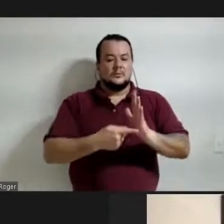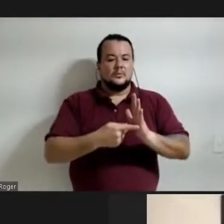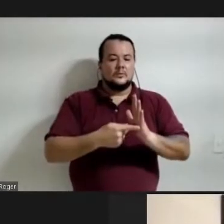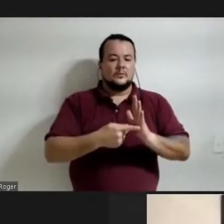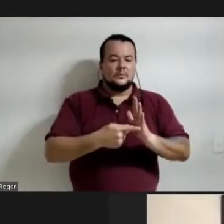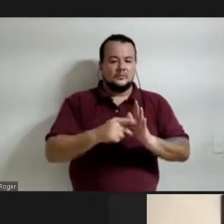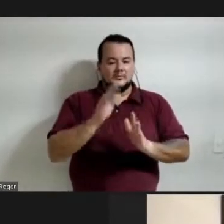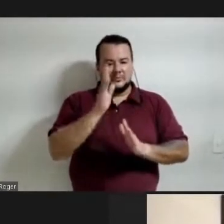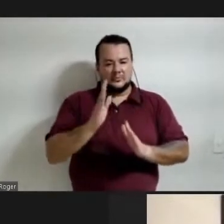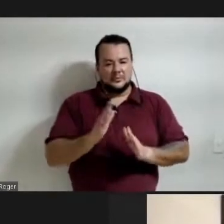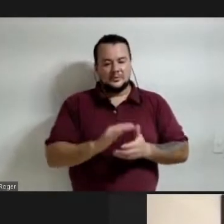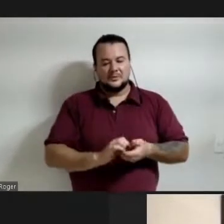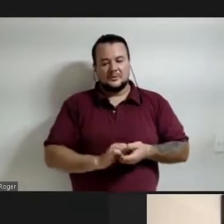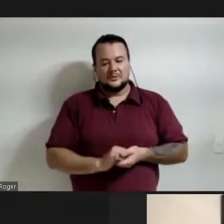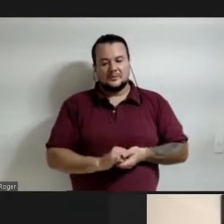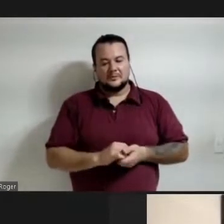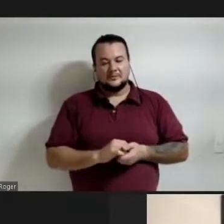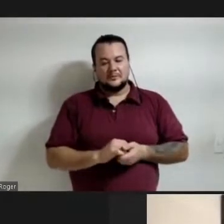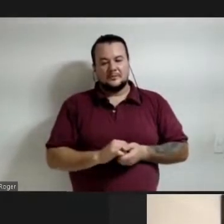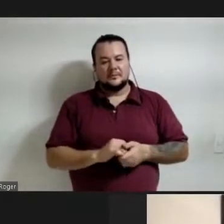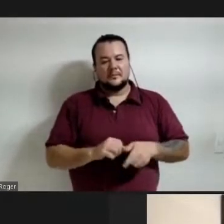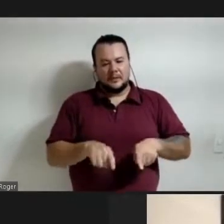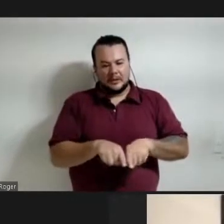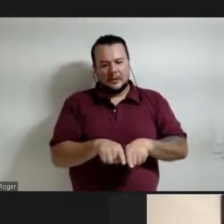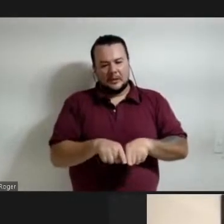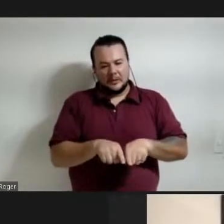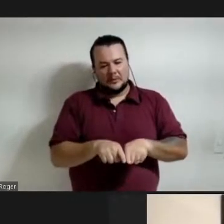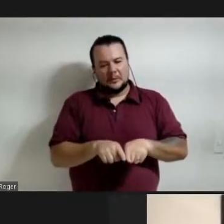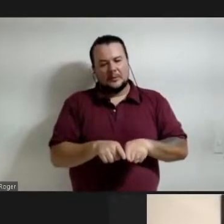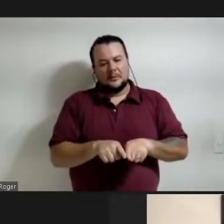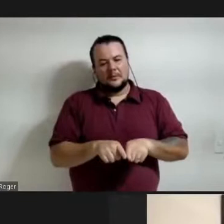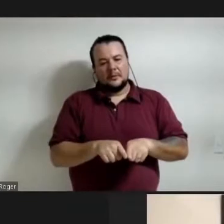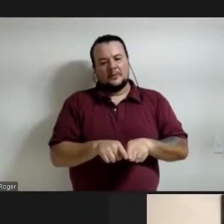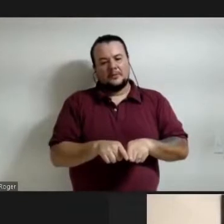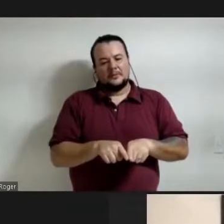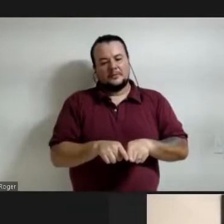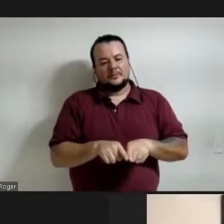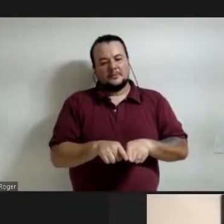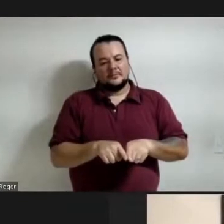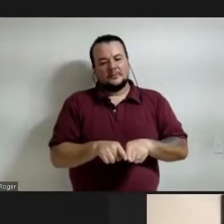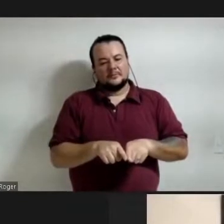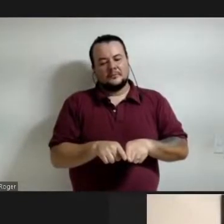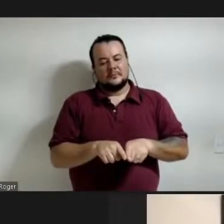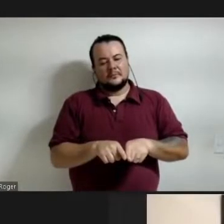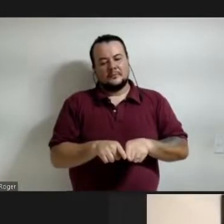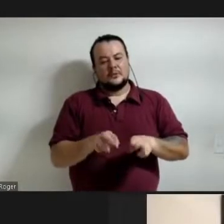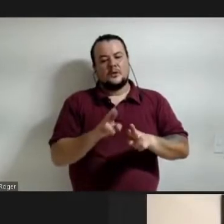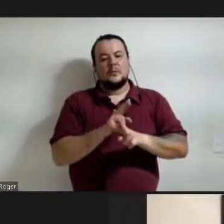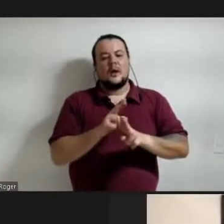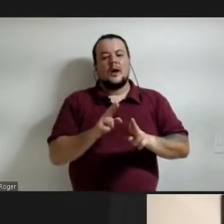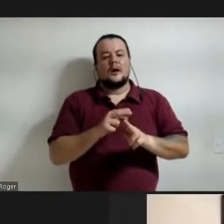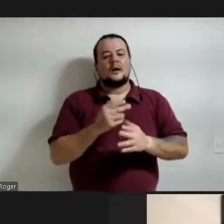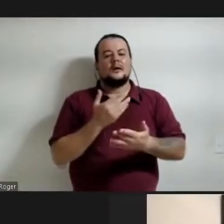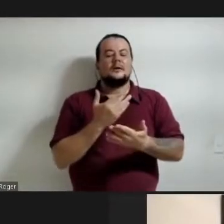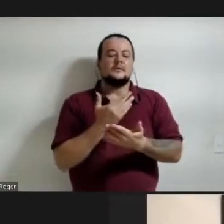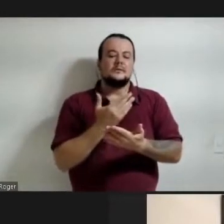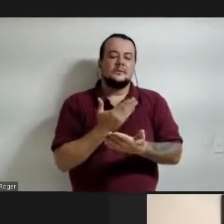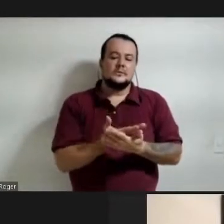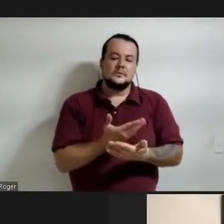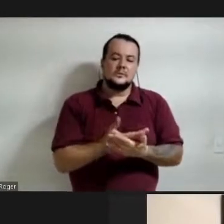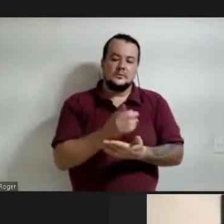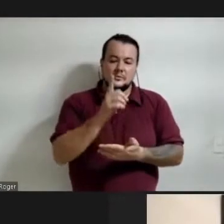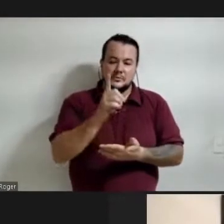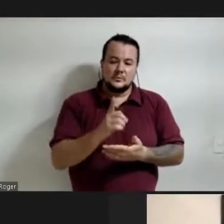diretora da rede empírica de estudos em direitos Brasil e do instituto de